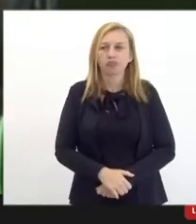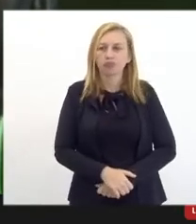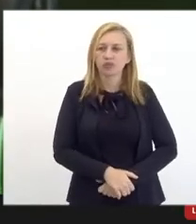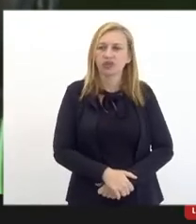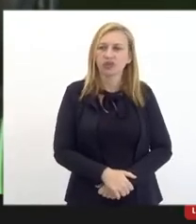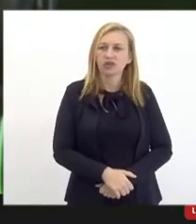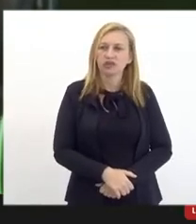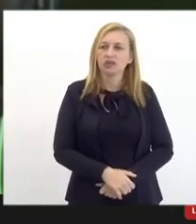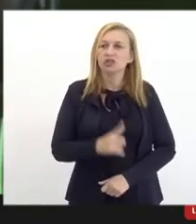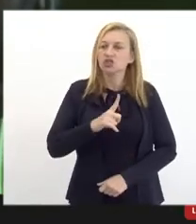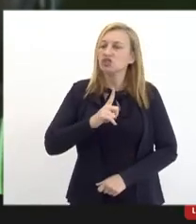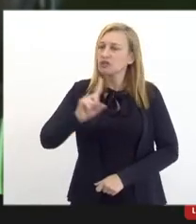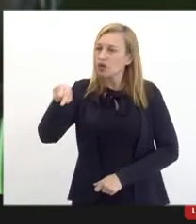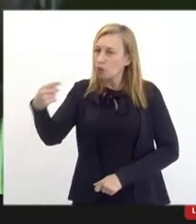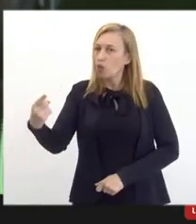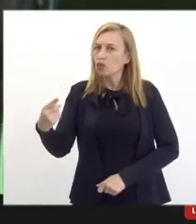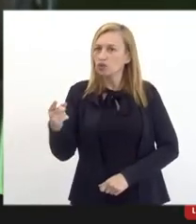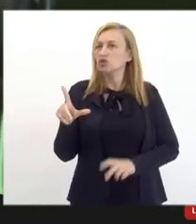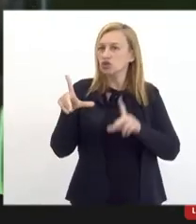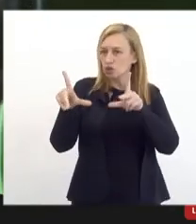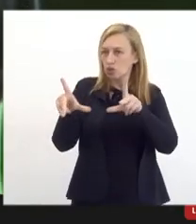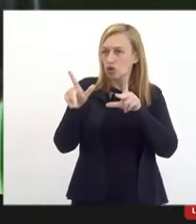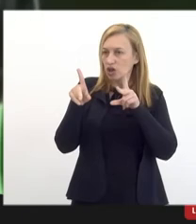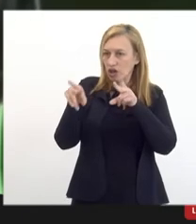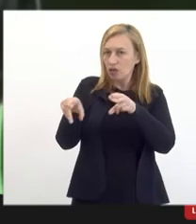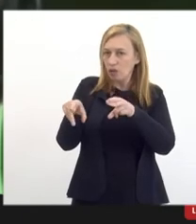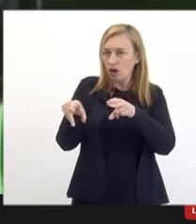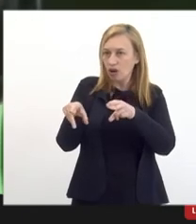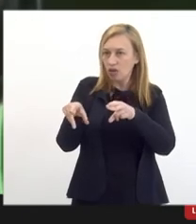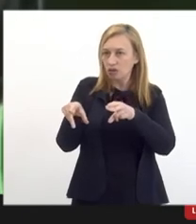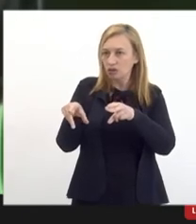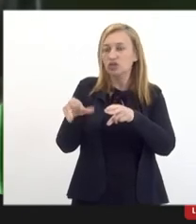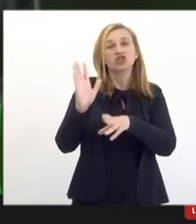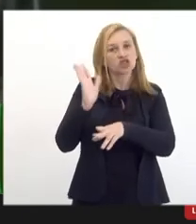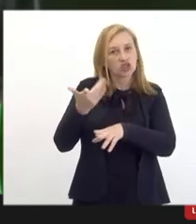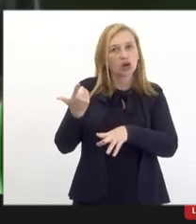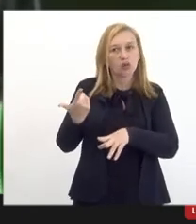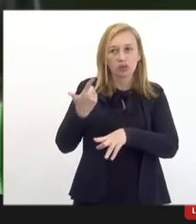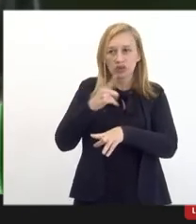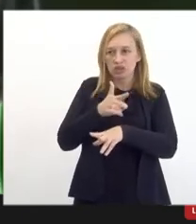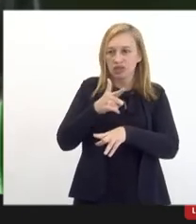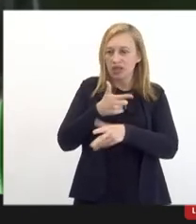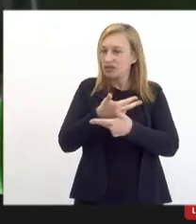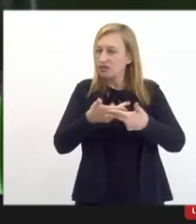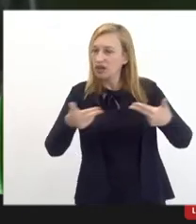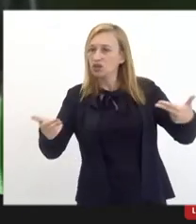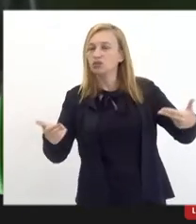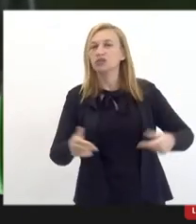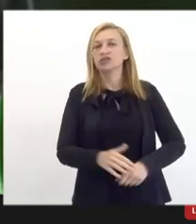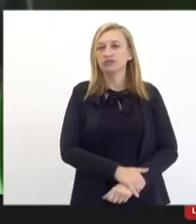se tiver outros como esse, uma meia dúzia desses, a gente já faz bastante coisa.